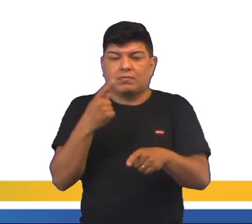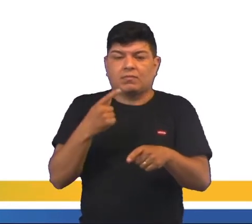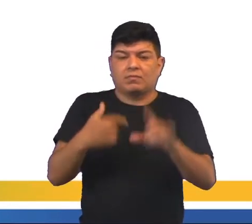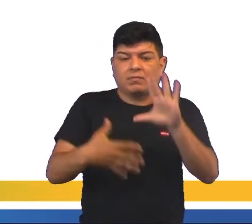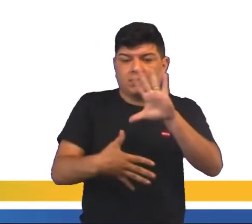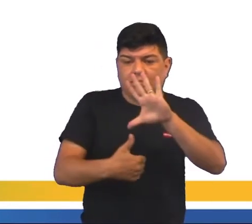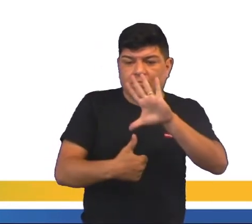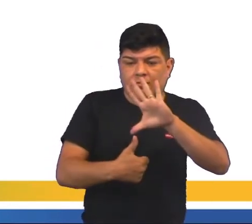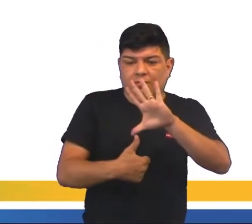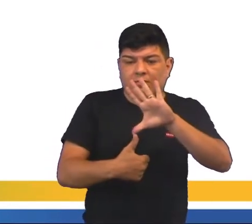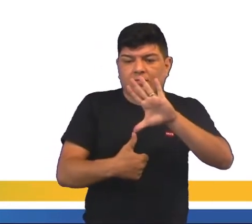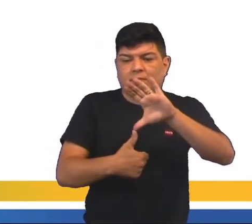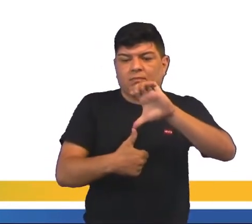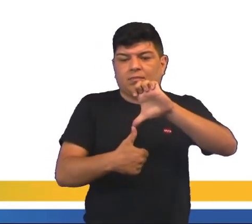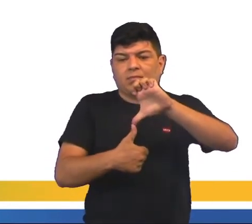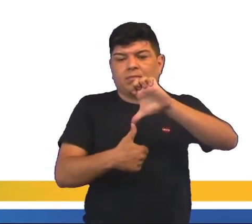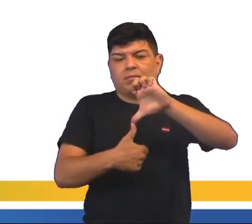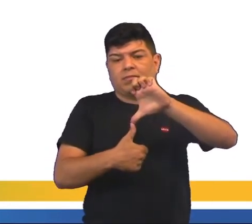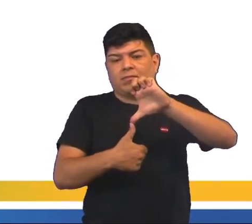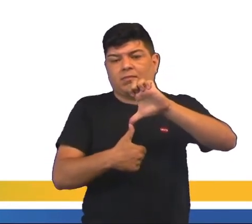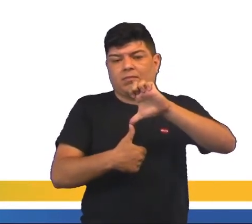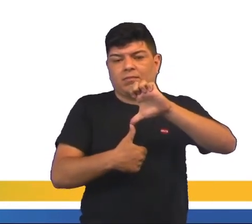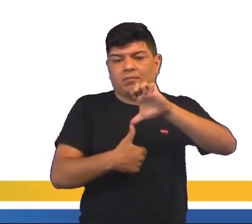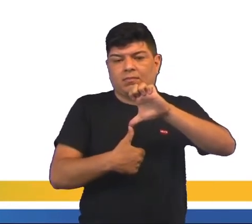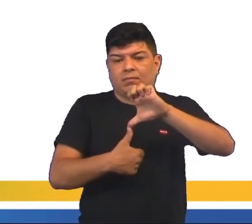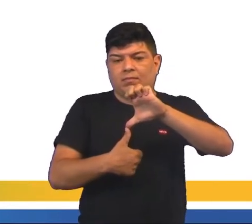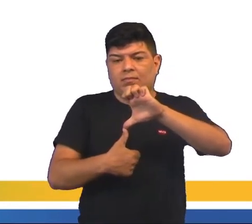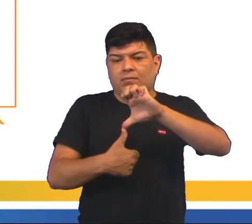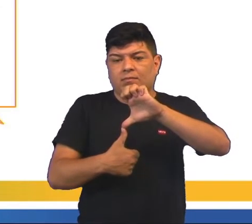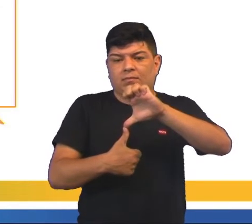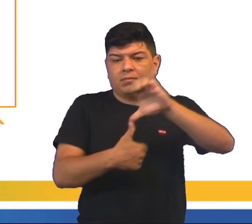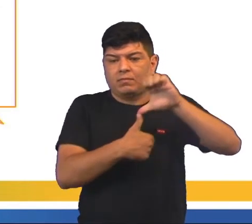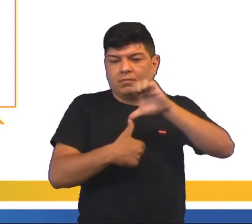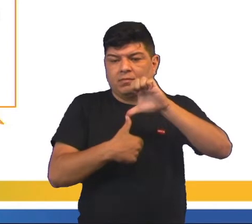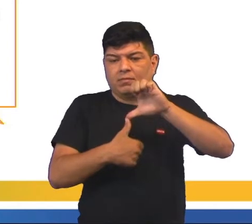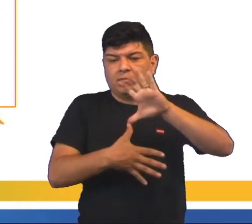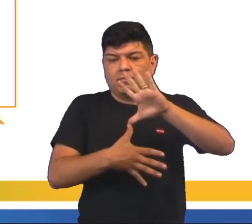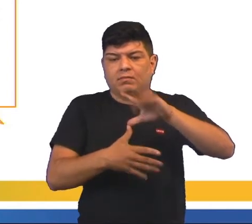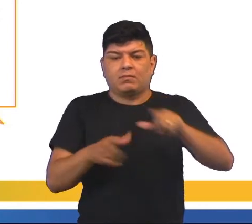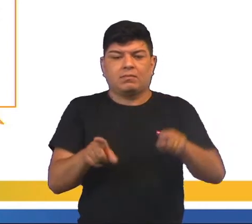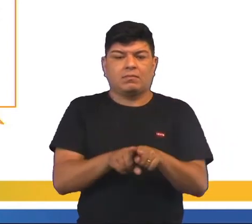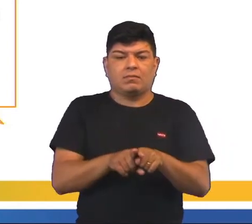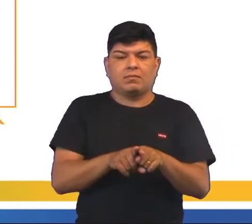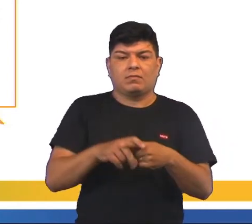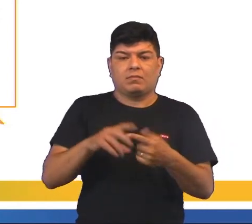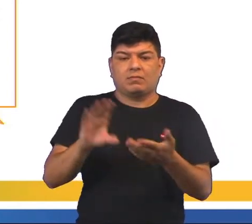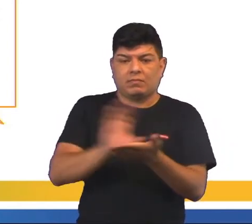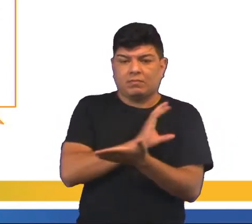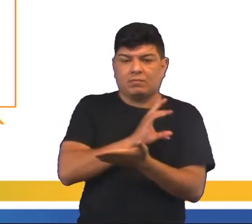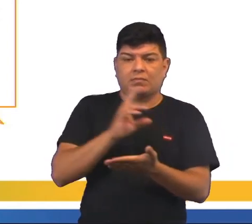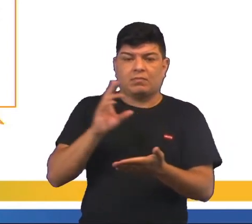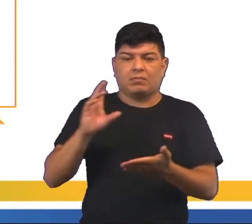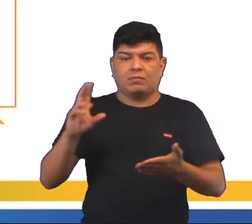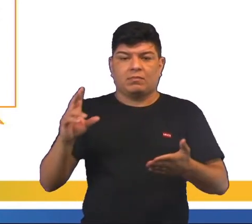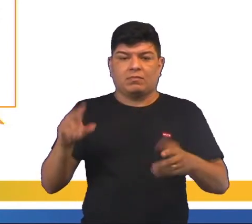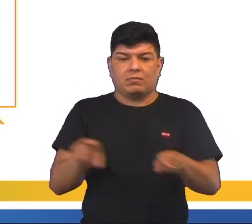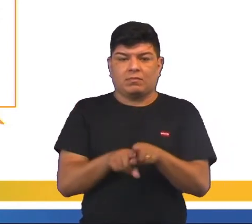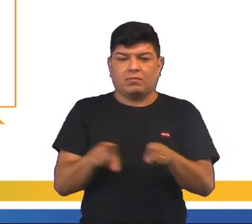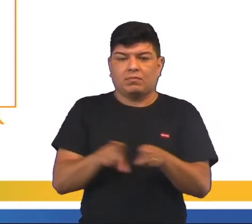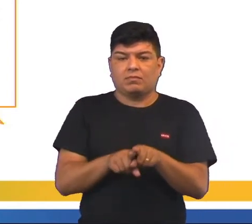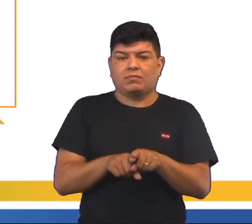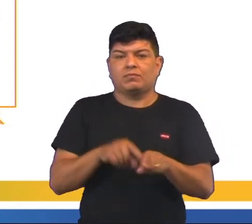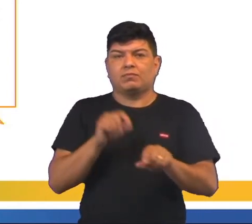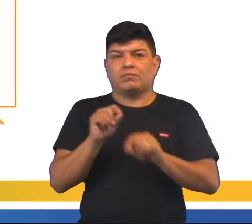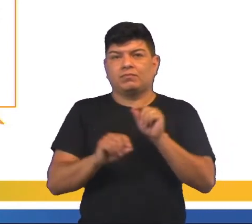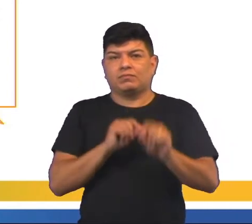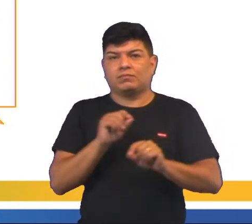na América do Norte, como também em toda a América Latina. Quanto aos recursos minerais na América Latina,